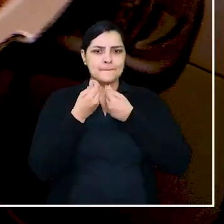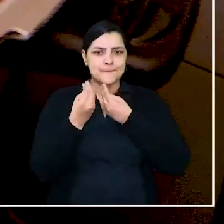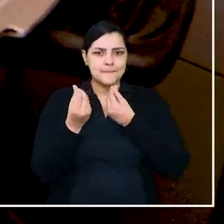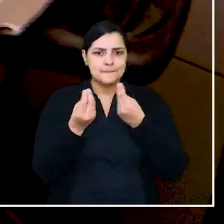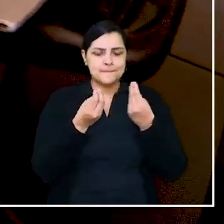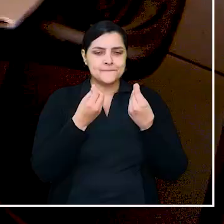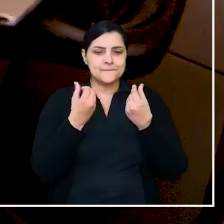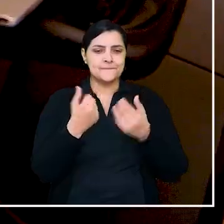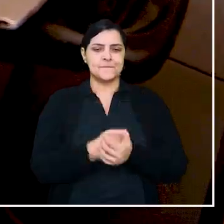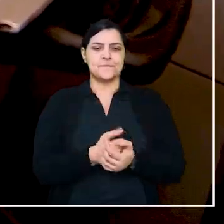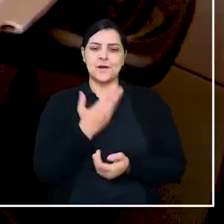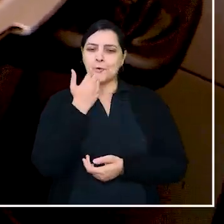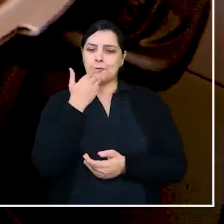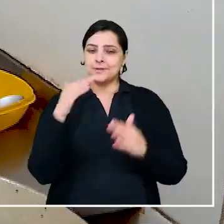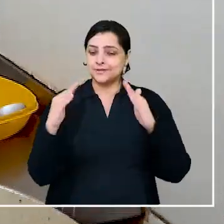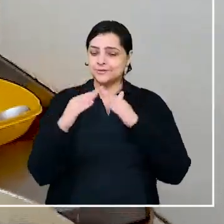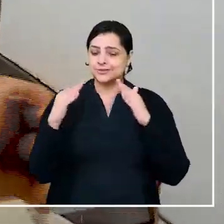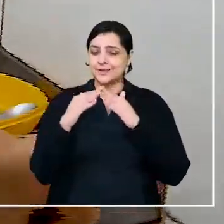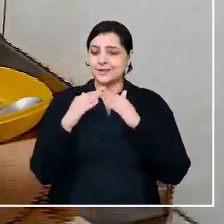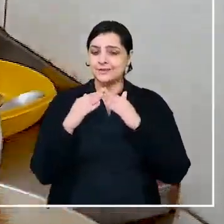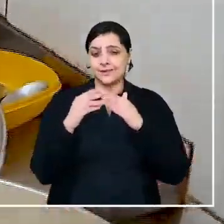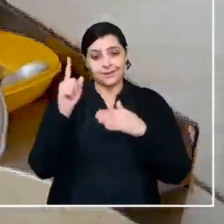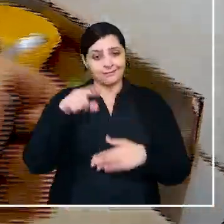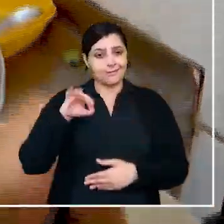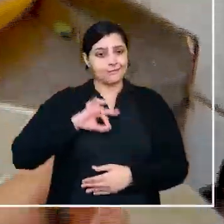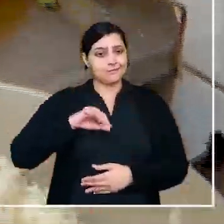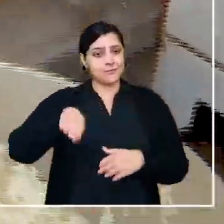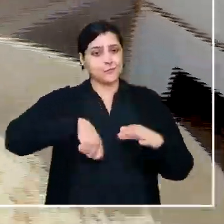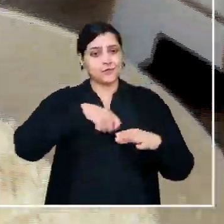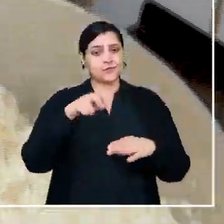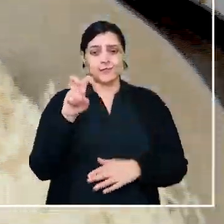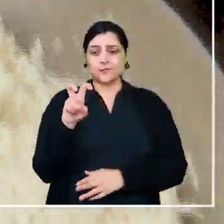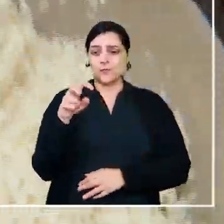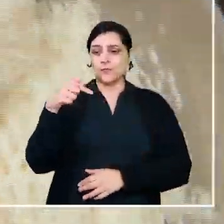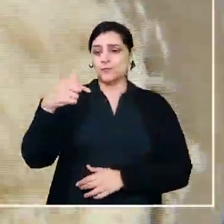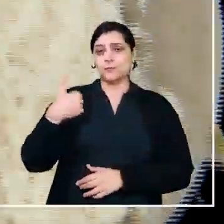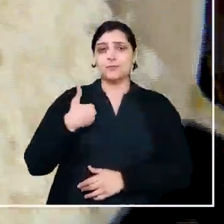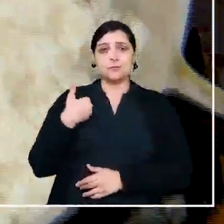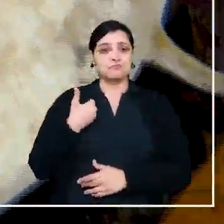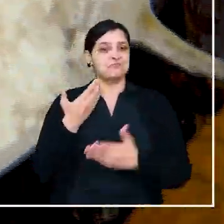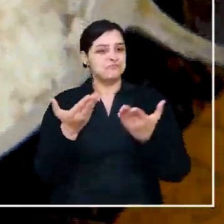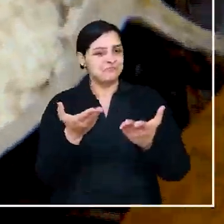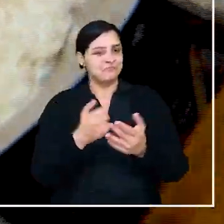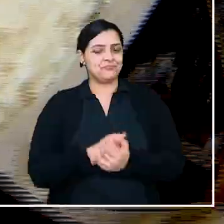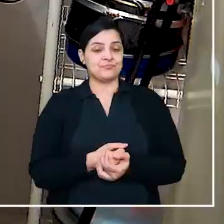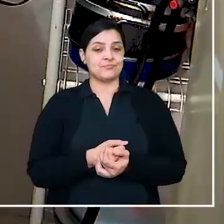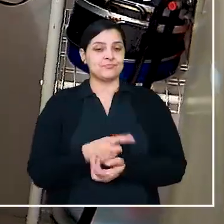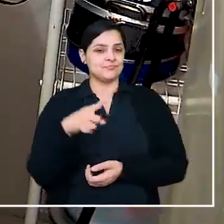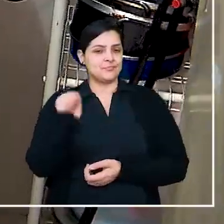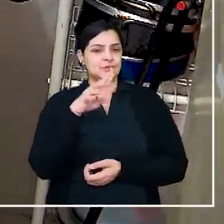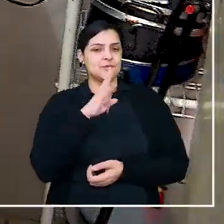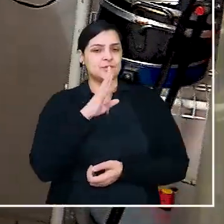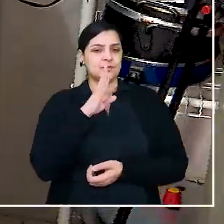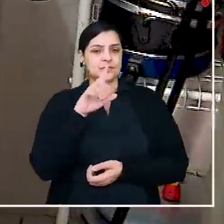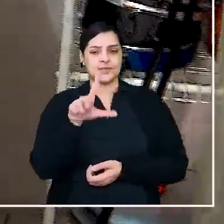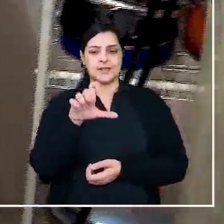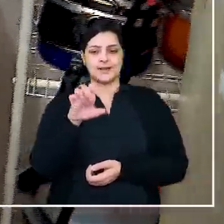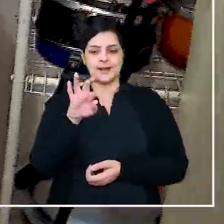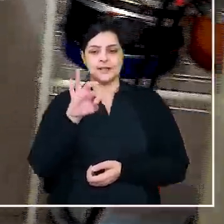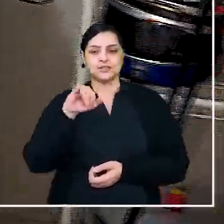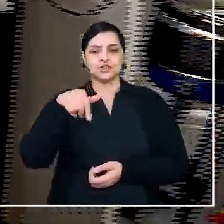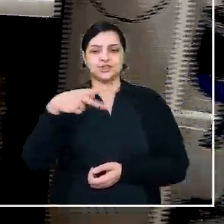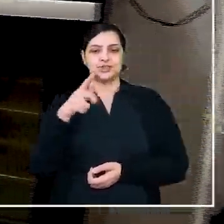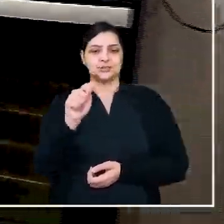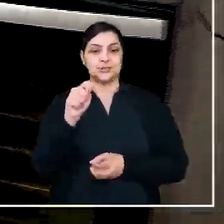o paladar. A comida caseira é o ganha-pão da cozinheira de 57 anos, mais conhecida como Letinha.